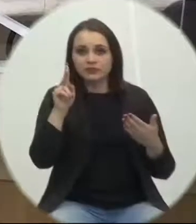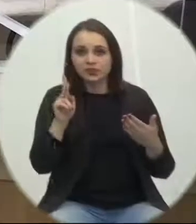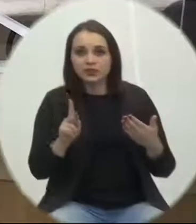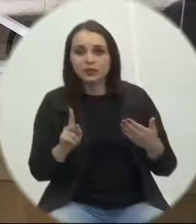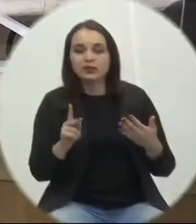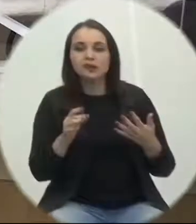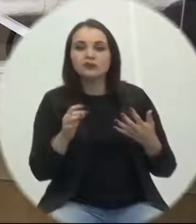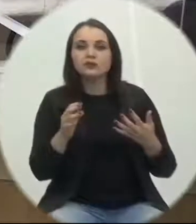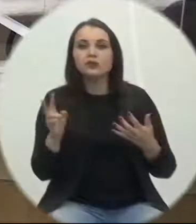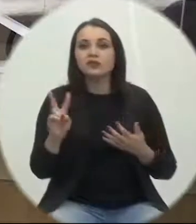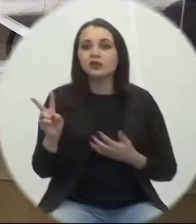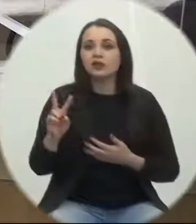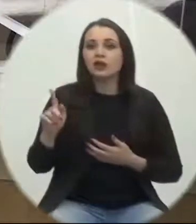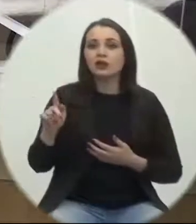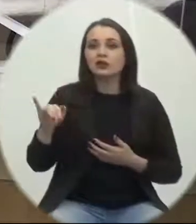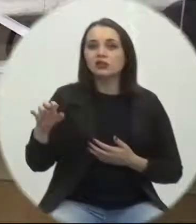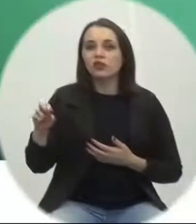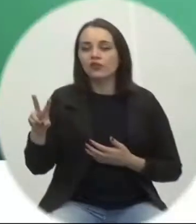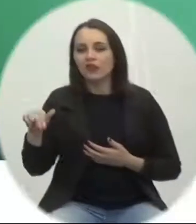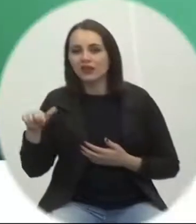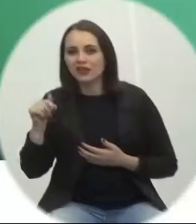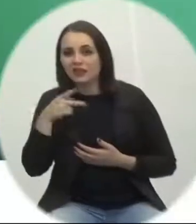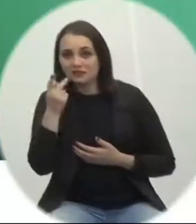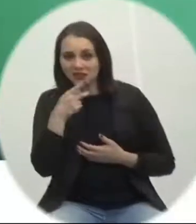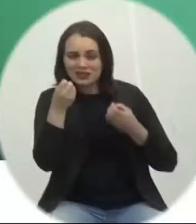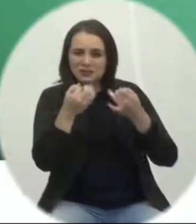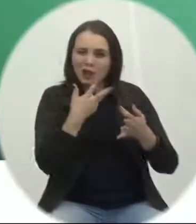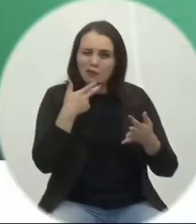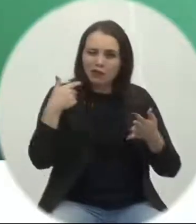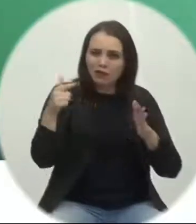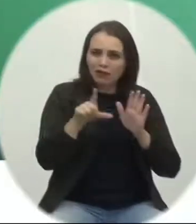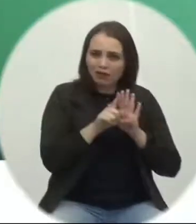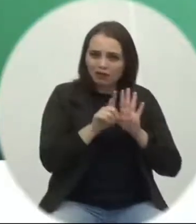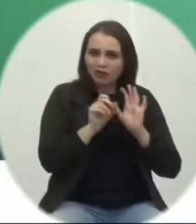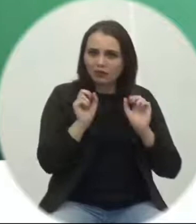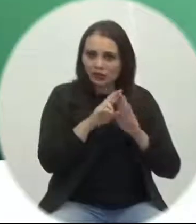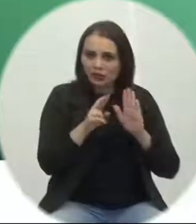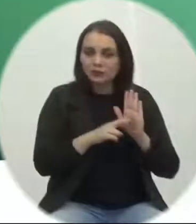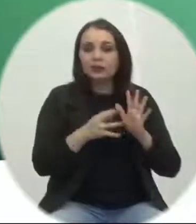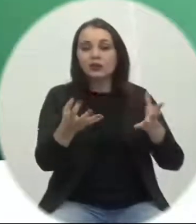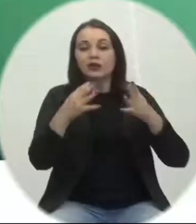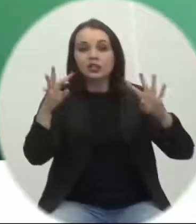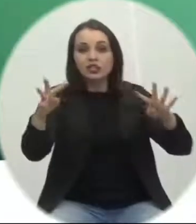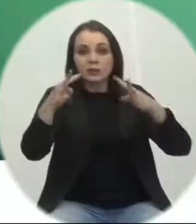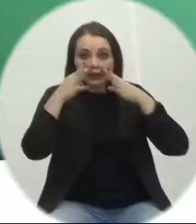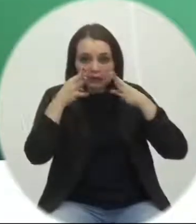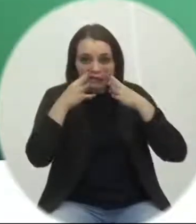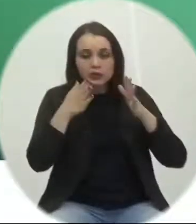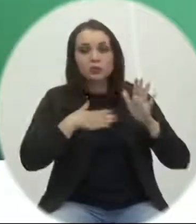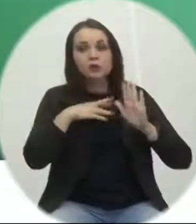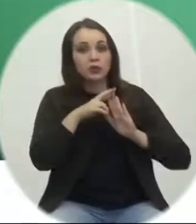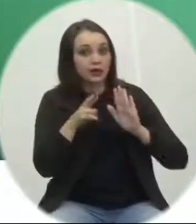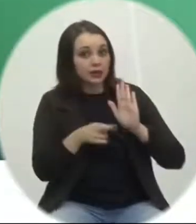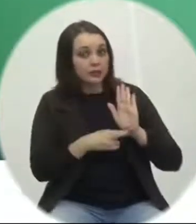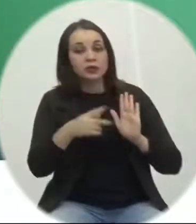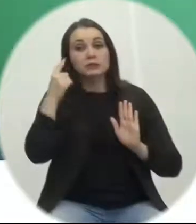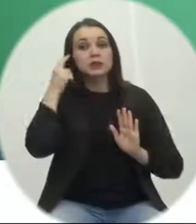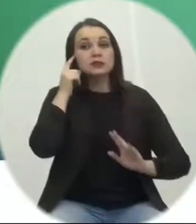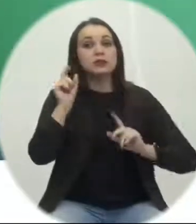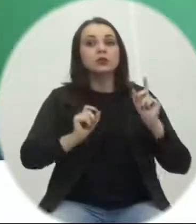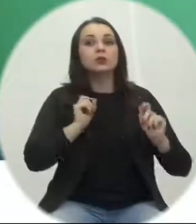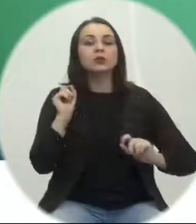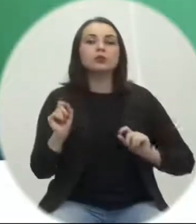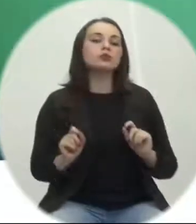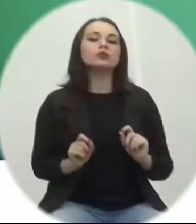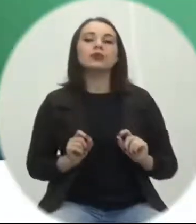a vereadora Giovanna Mondal. Nobres colegas, gostaria de chamar a atenção para esse requerimento, levando em consideração